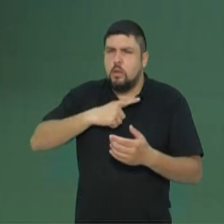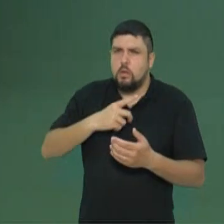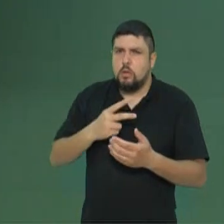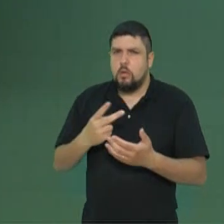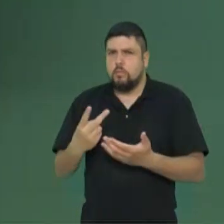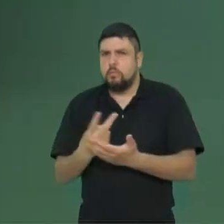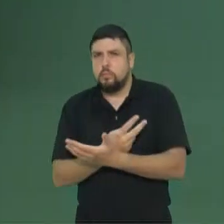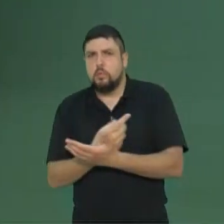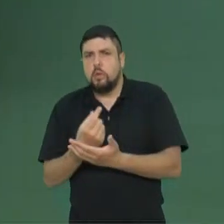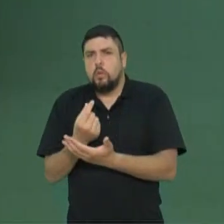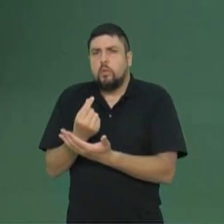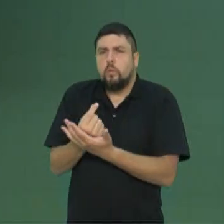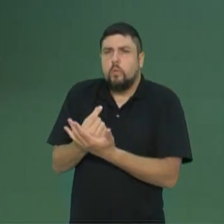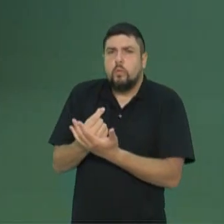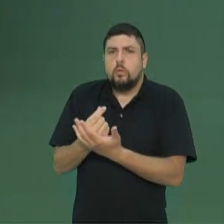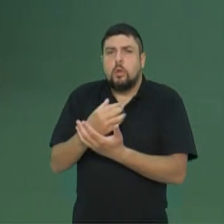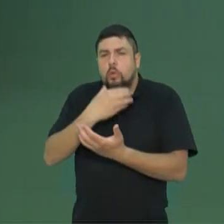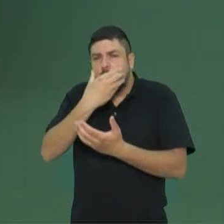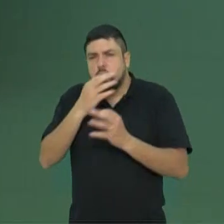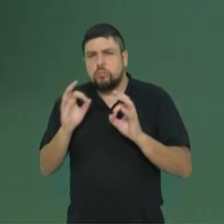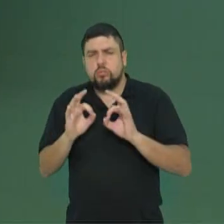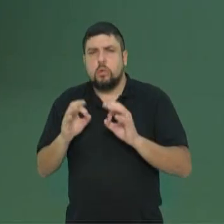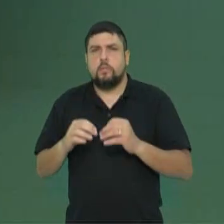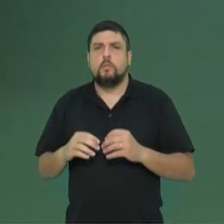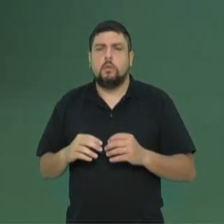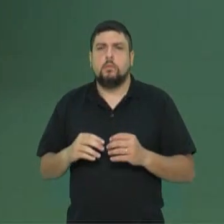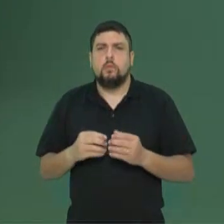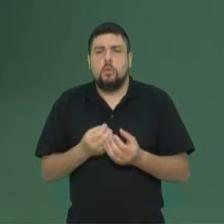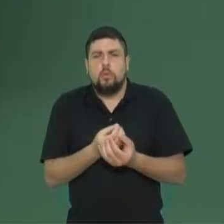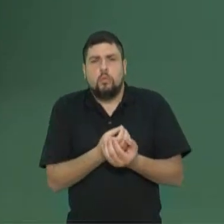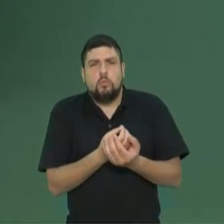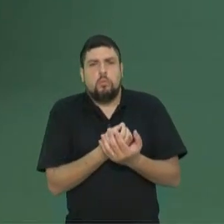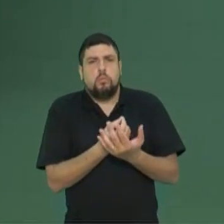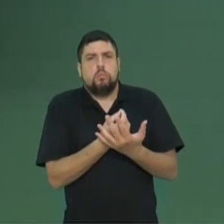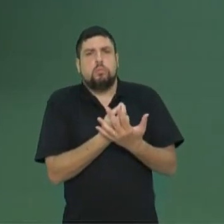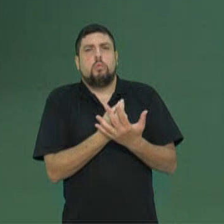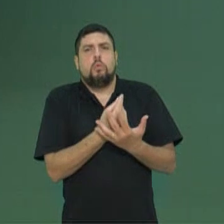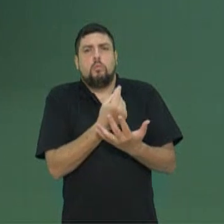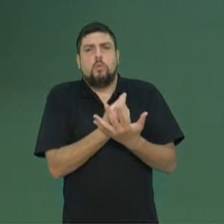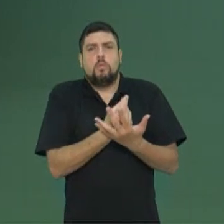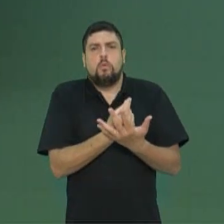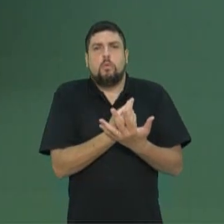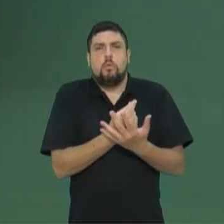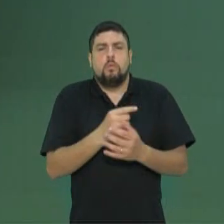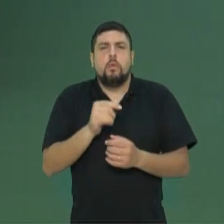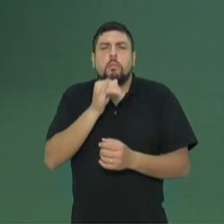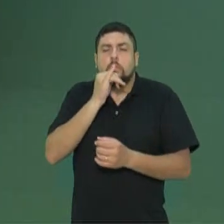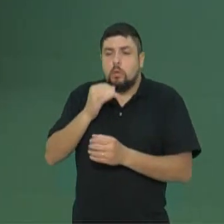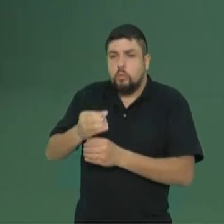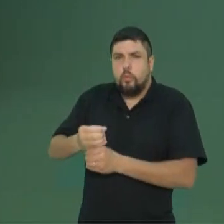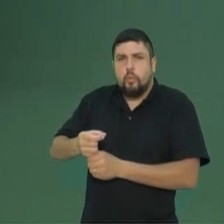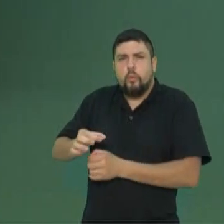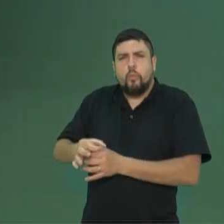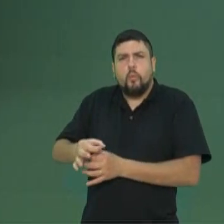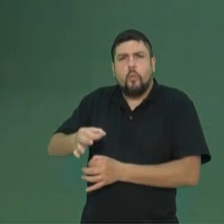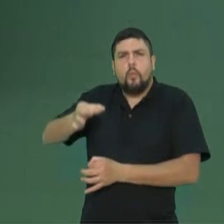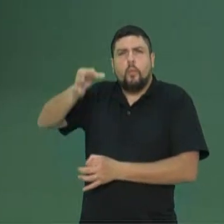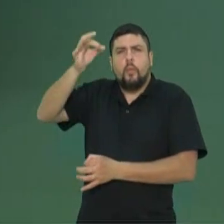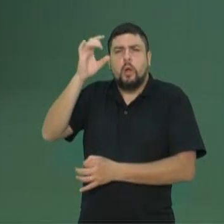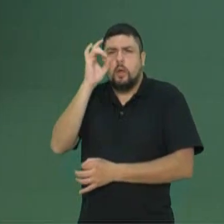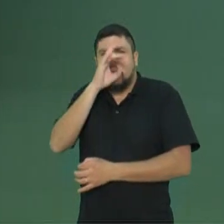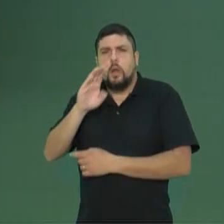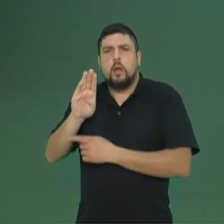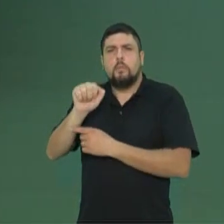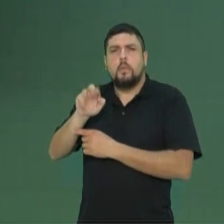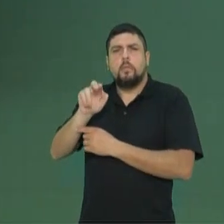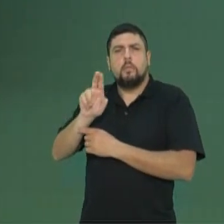Tem casos raros. Tem angiospermas que tem um intervalo de floração muito grande, como o bambu, chega a 50 anos. Mas não